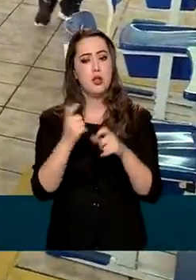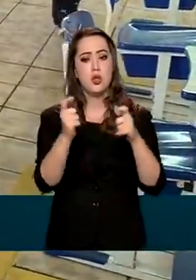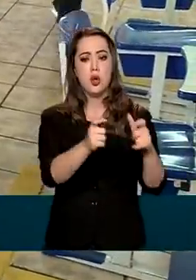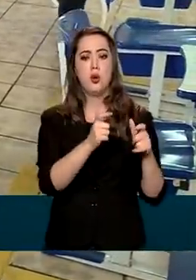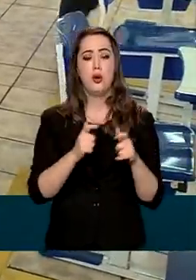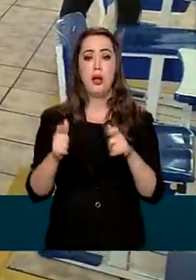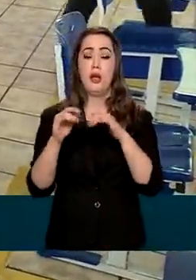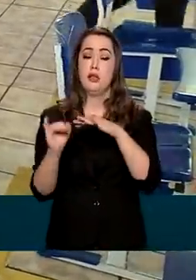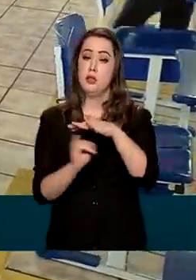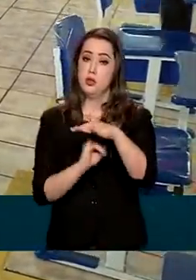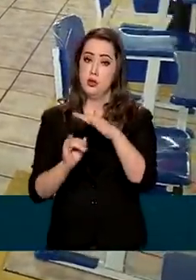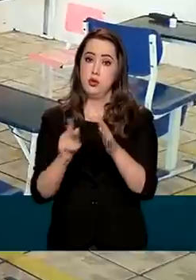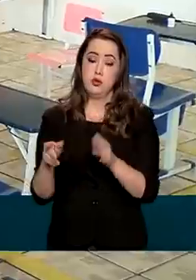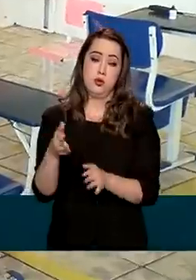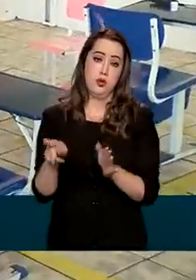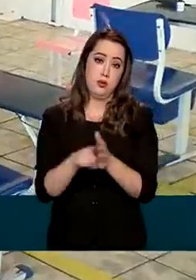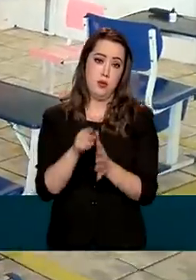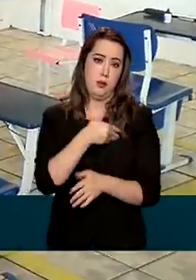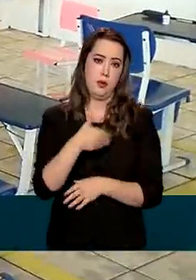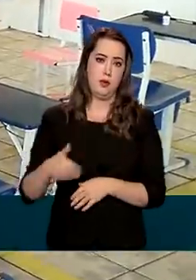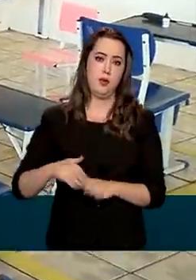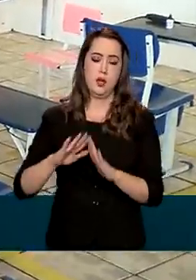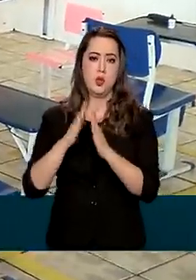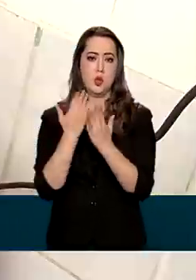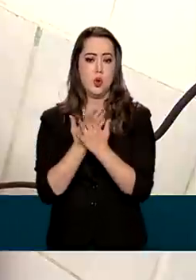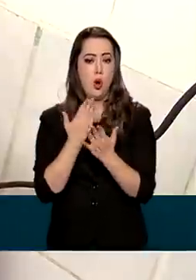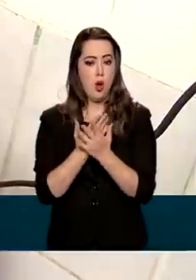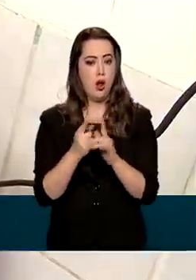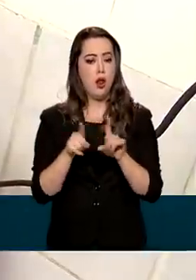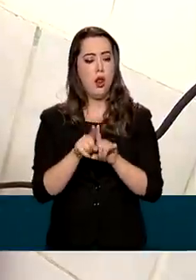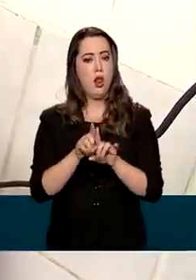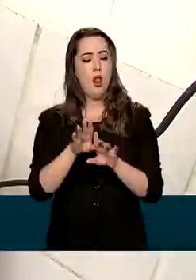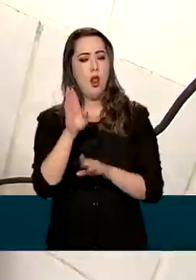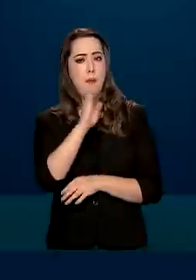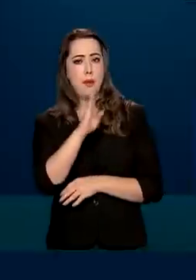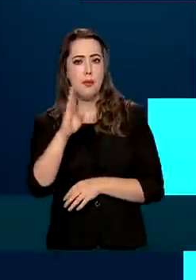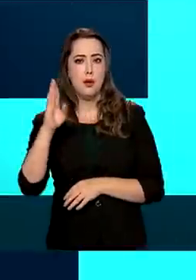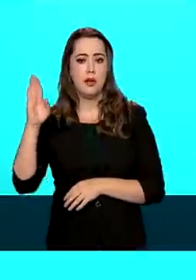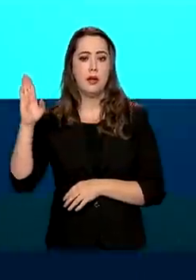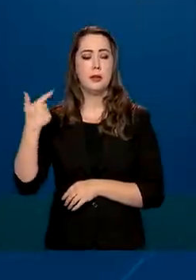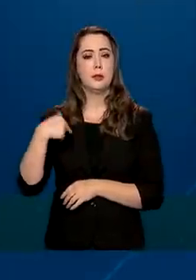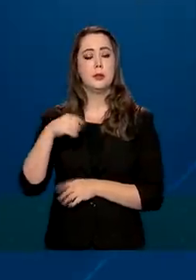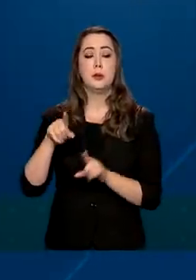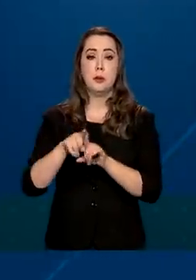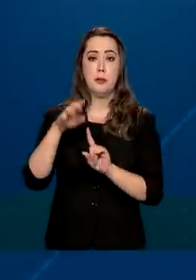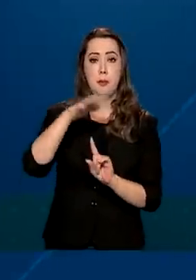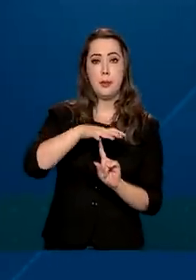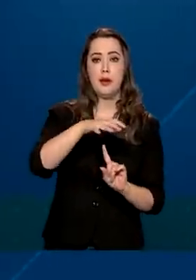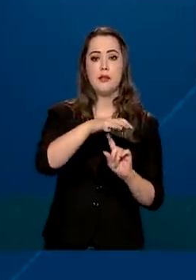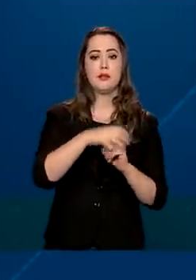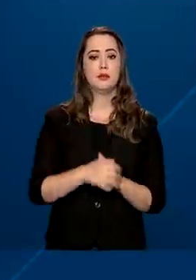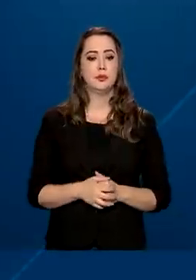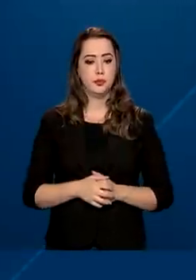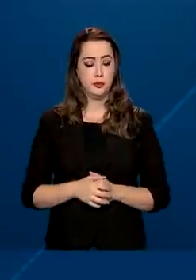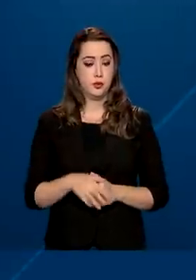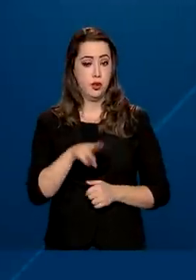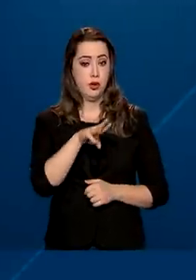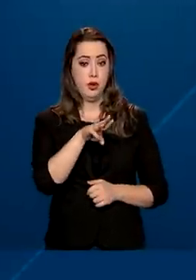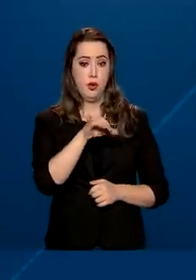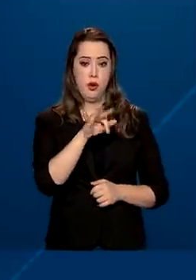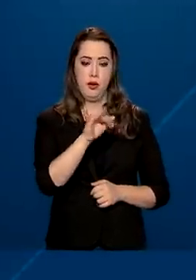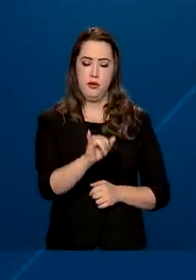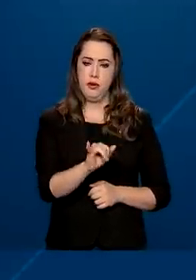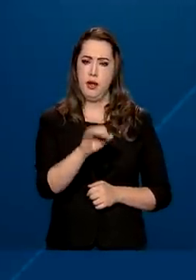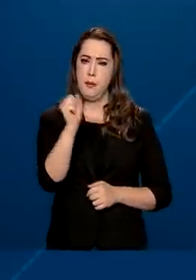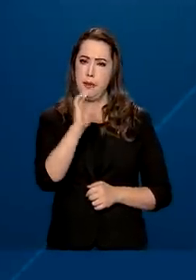em instituições públicas, como escolas, bibliotecas e também praças. O Wi-Fi Brasil já instalou mais de 14 mil